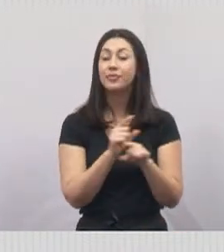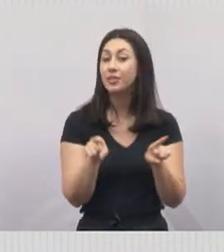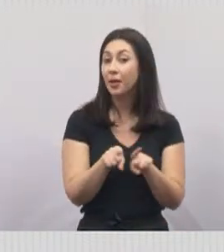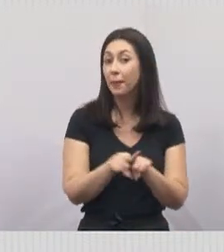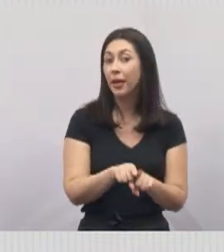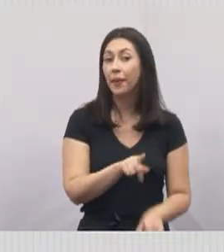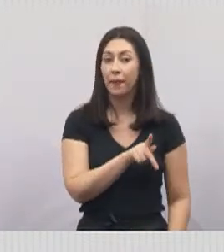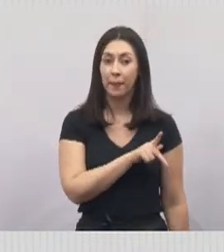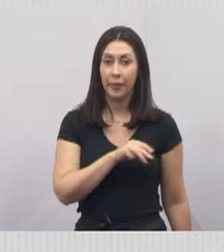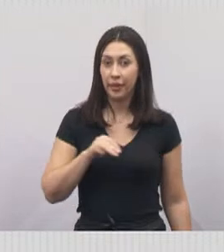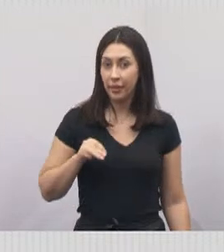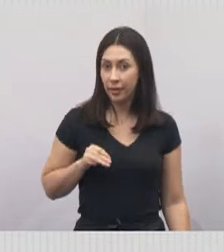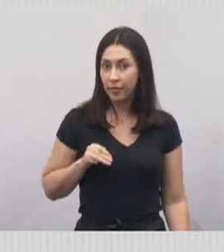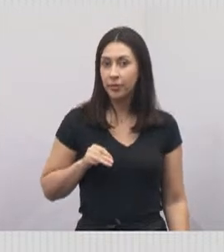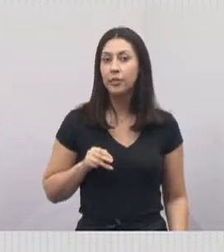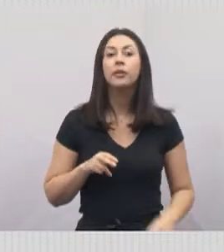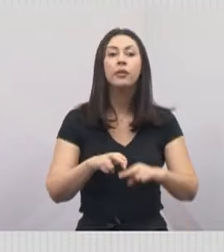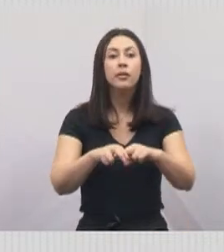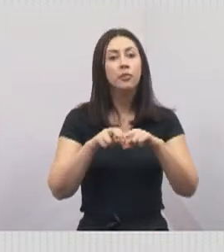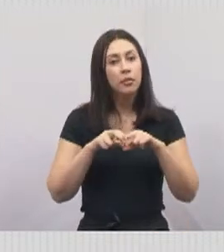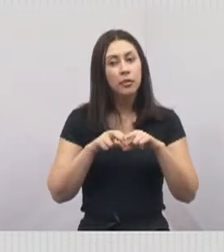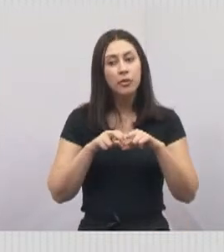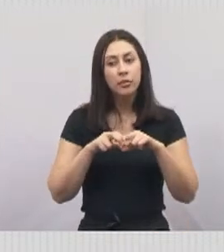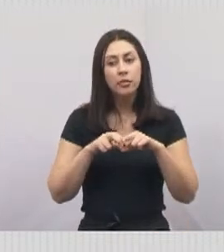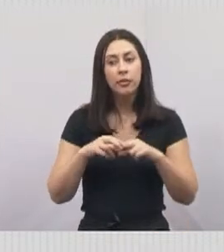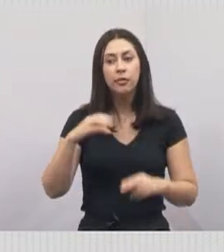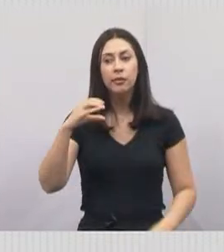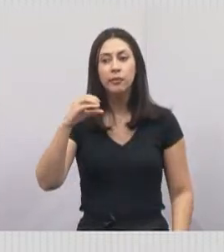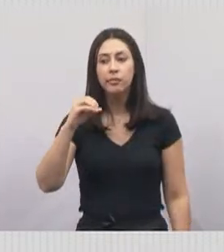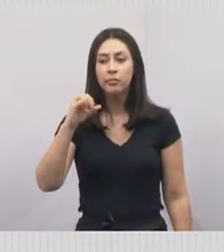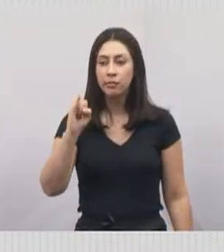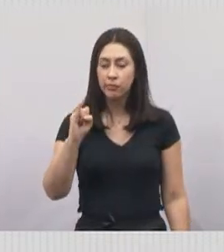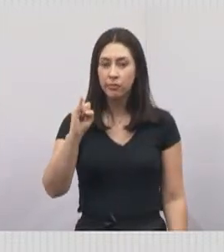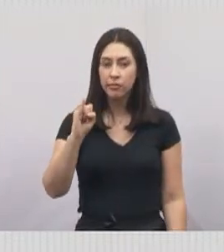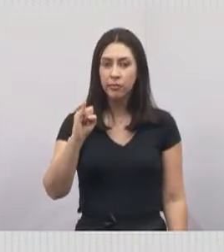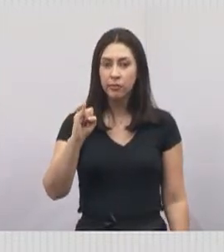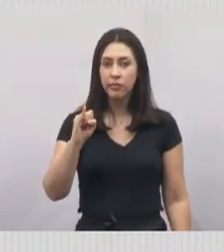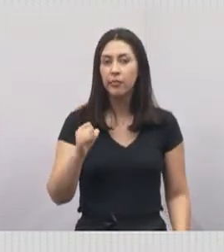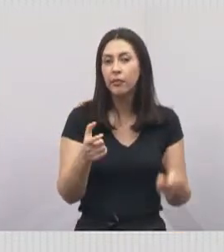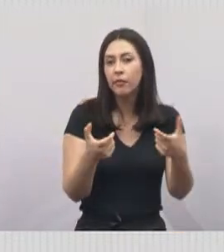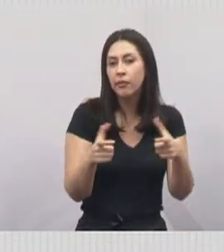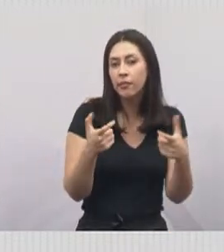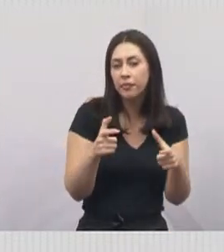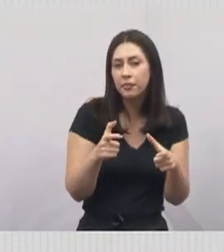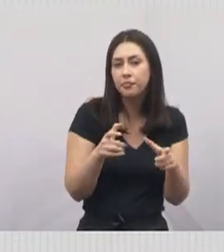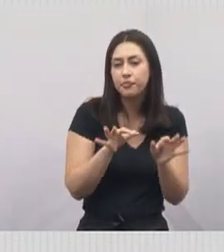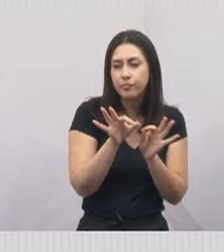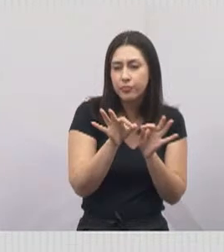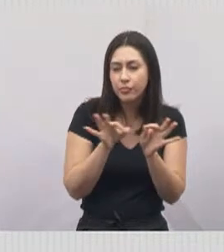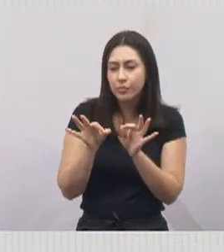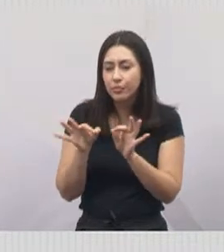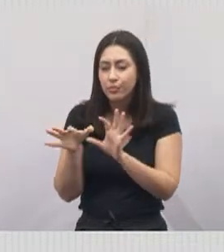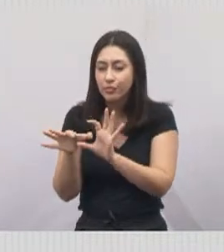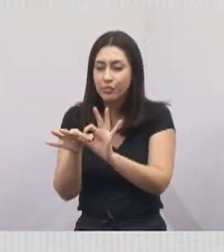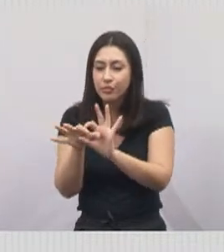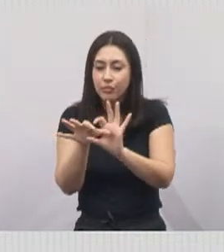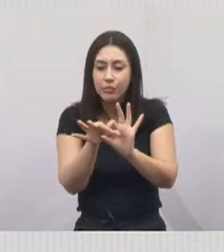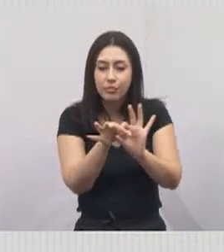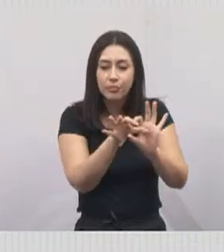polícia militar. Por isso que chama COE, Centro de Operações Integradas.